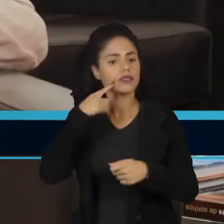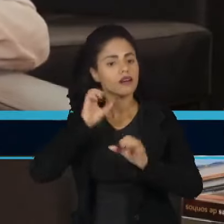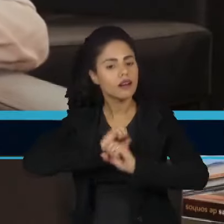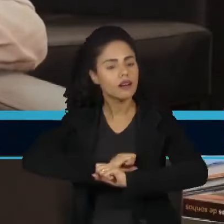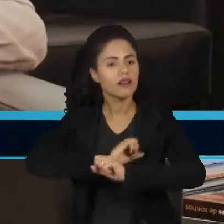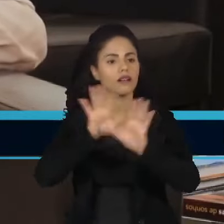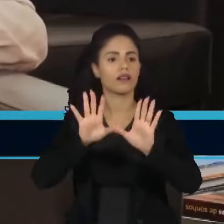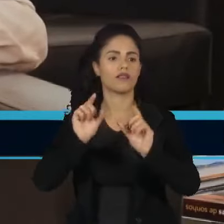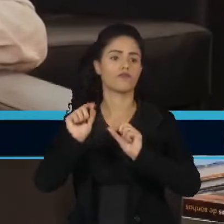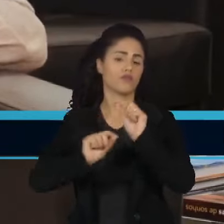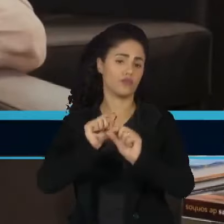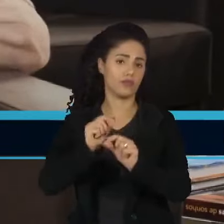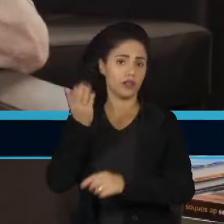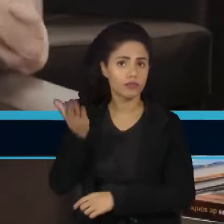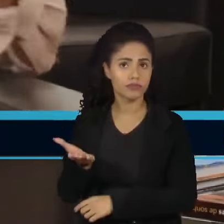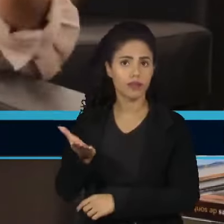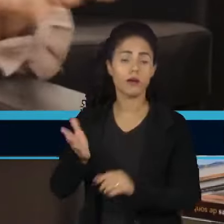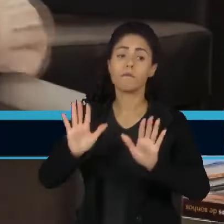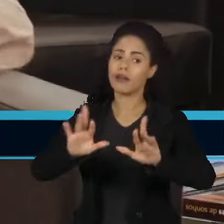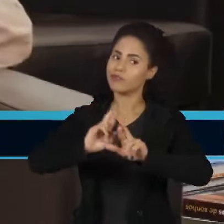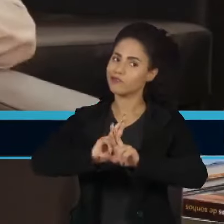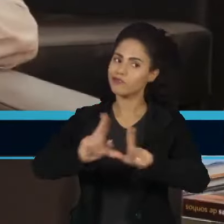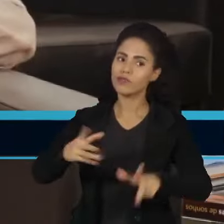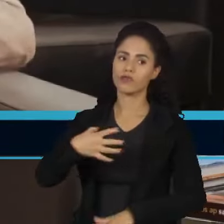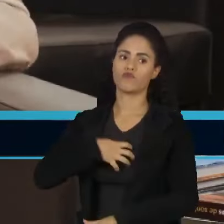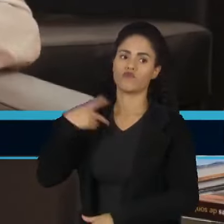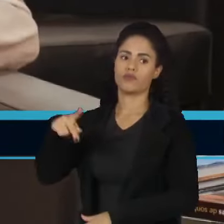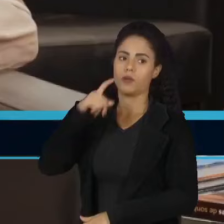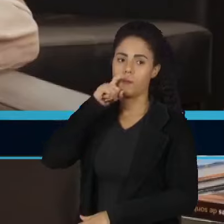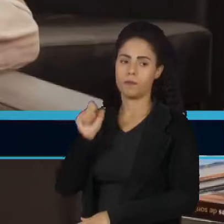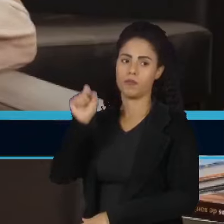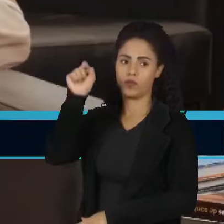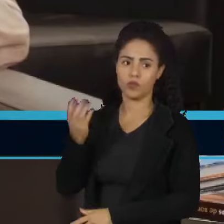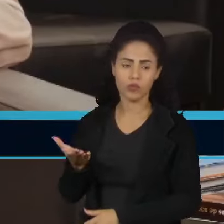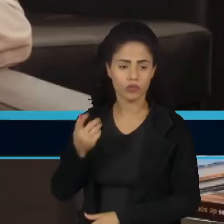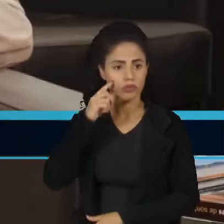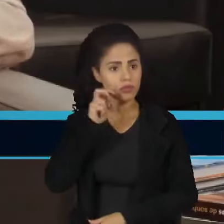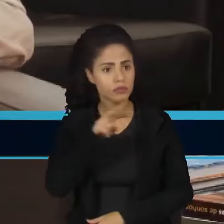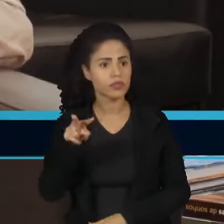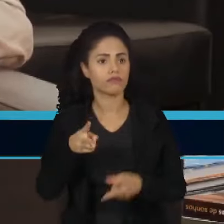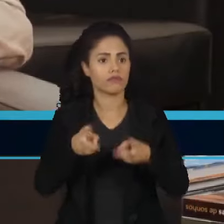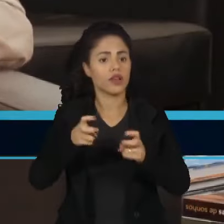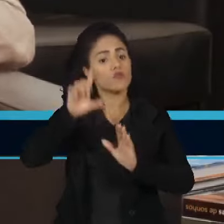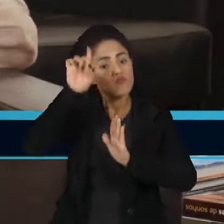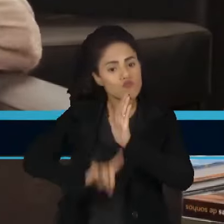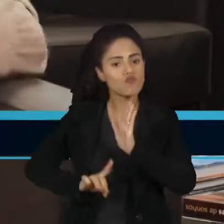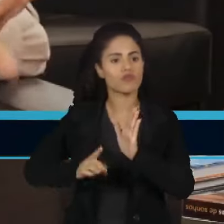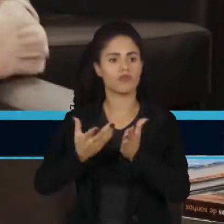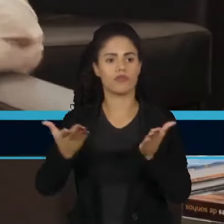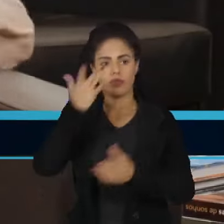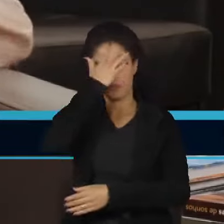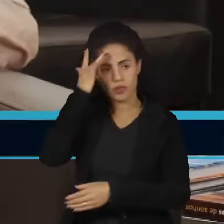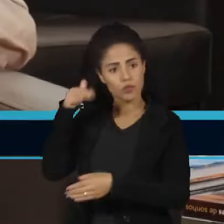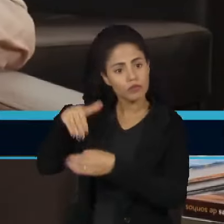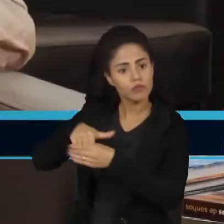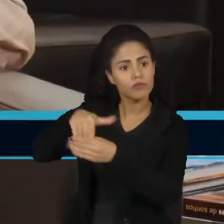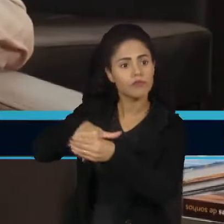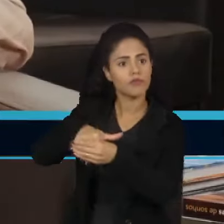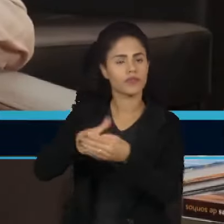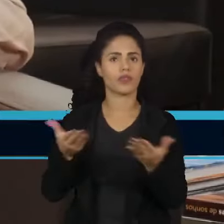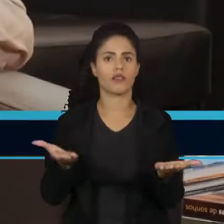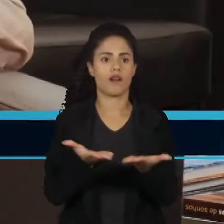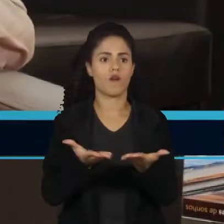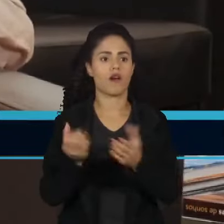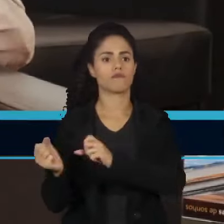com que os diferentes segmentos da sociedade que legitimamente têm o direito de pleitear, chegar